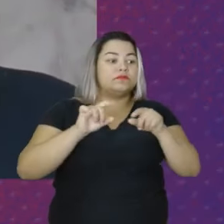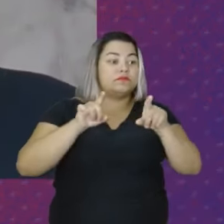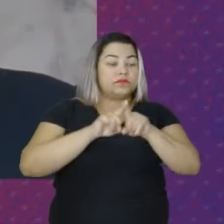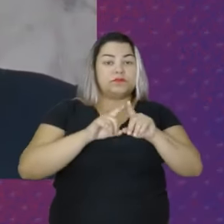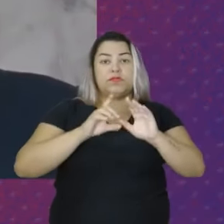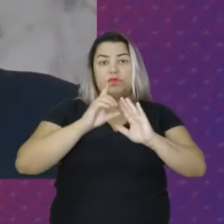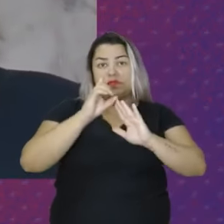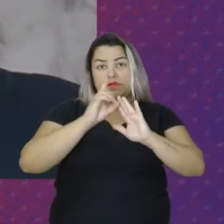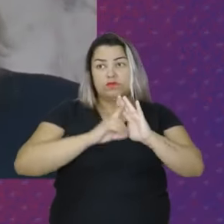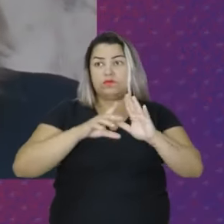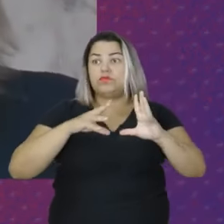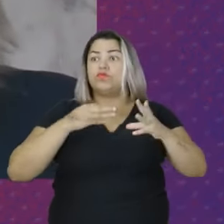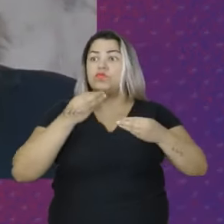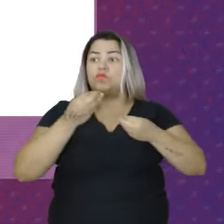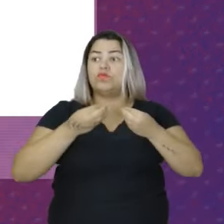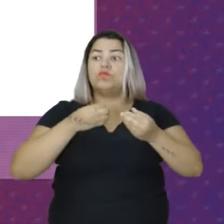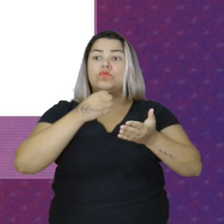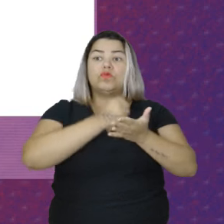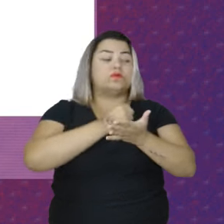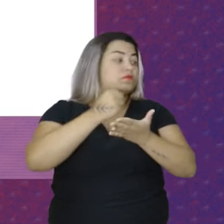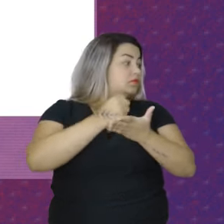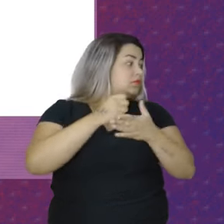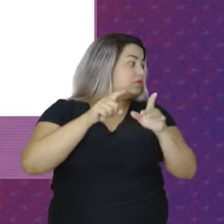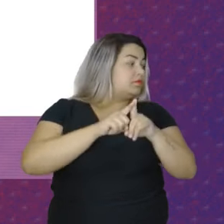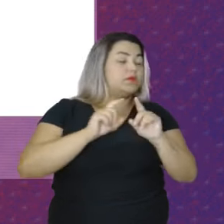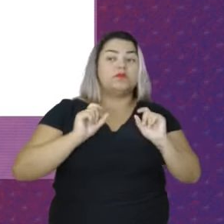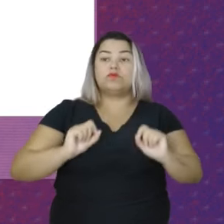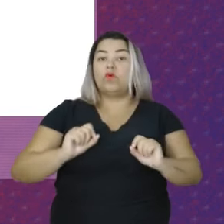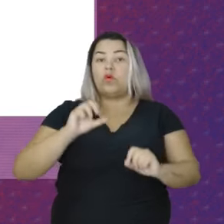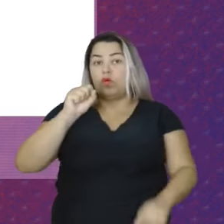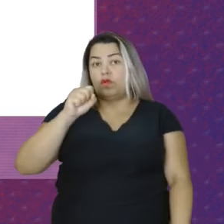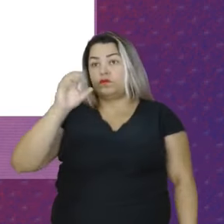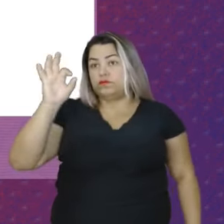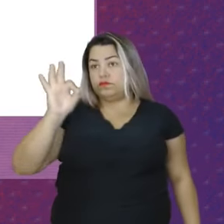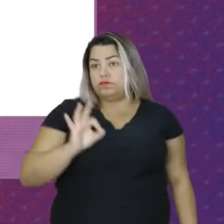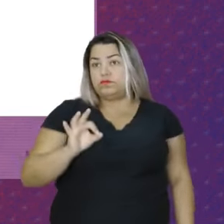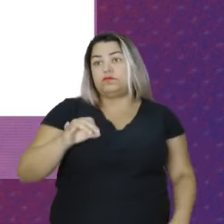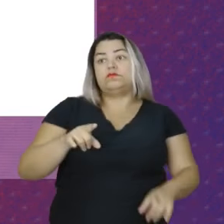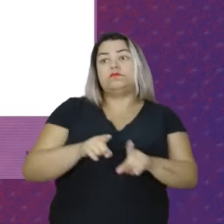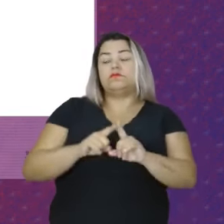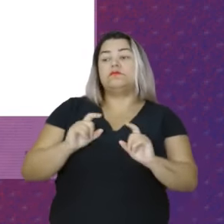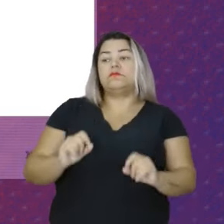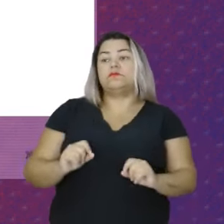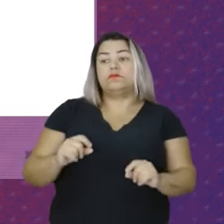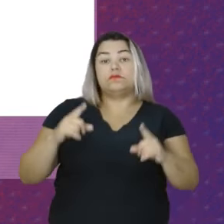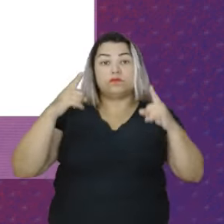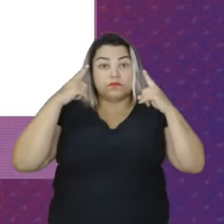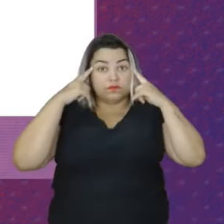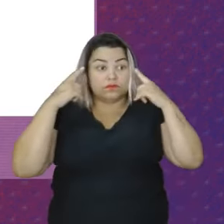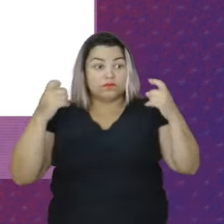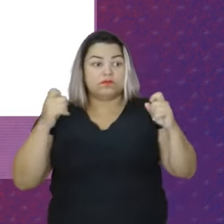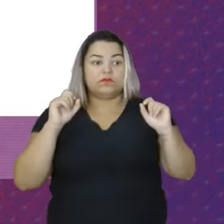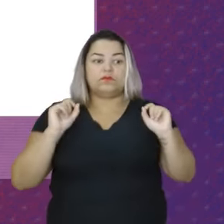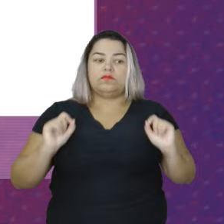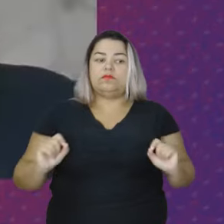decreto de contratação de no mínimo 8% de mulheres em situação de violência